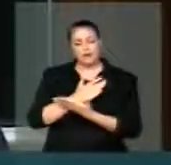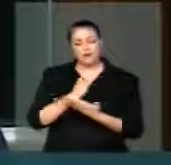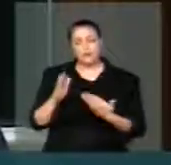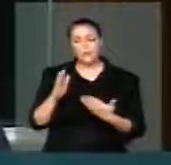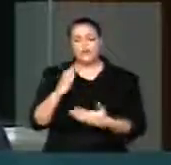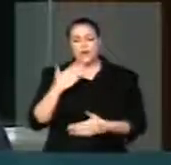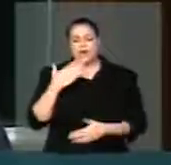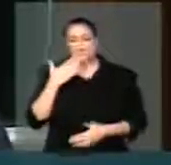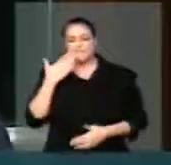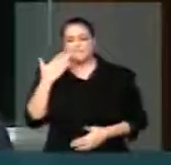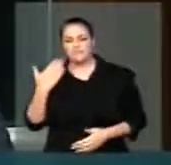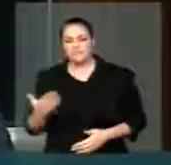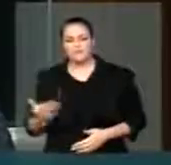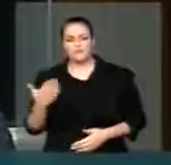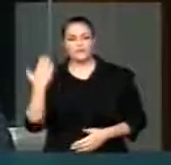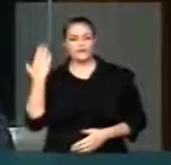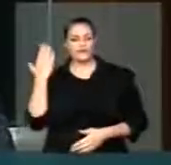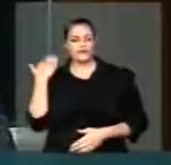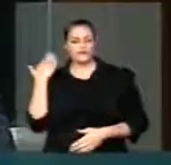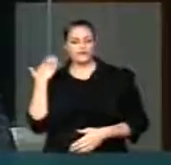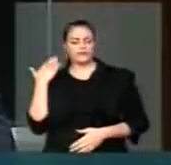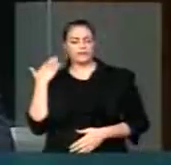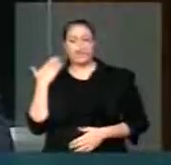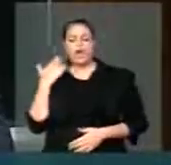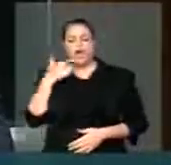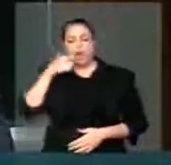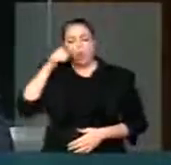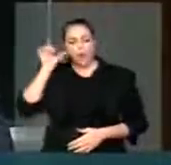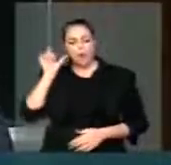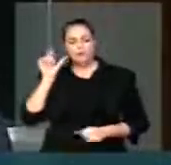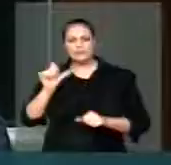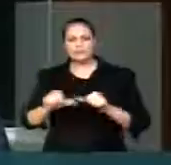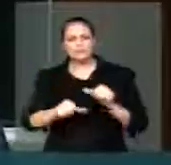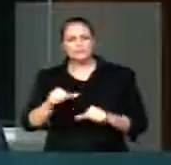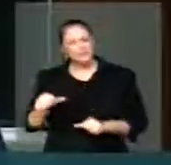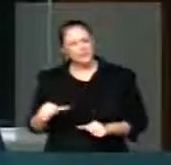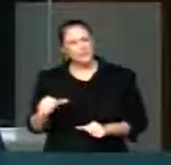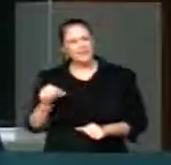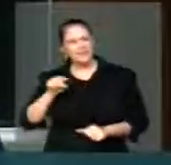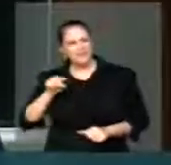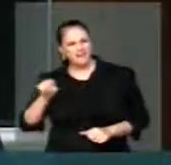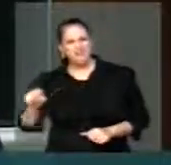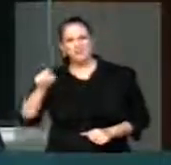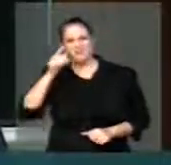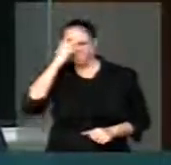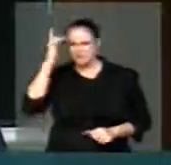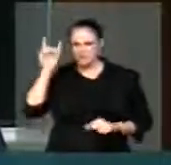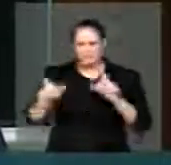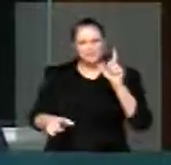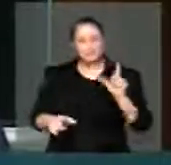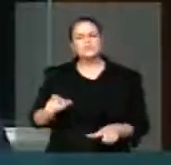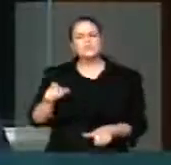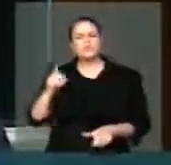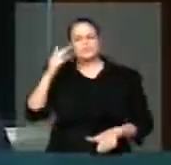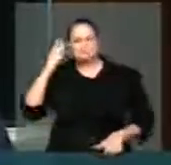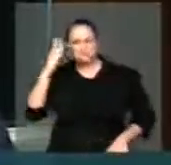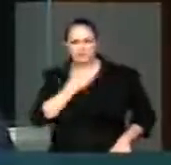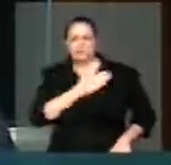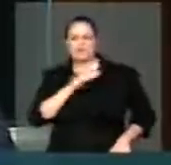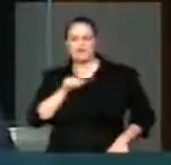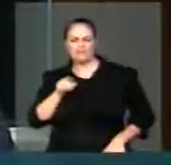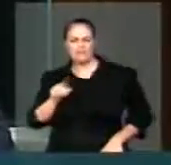nas votações anteriores e ontem mudar. Esses sim são a prova maior de que